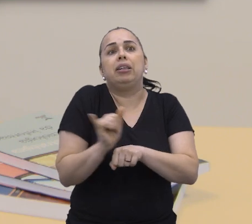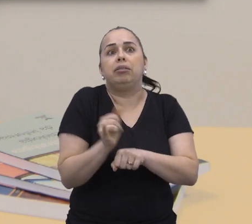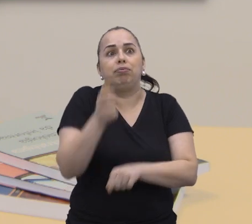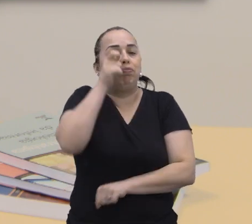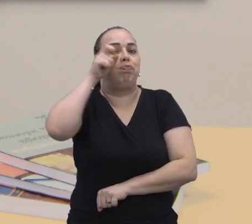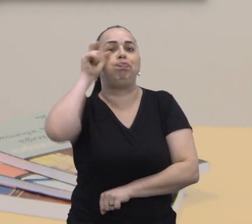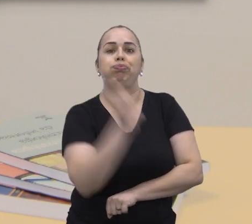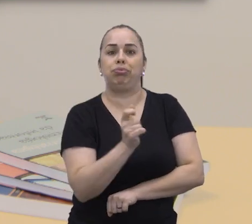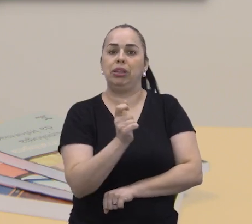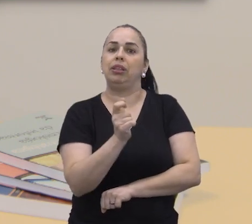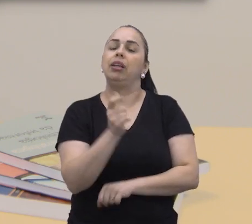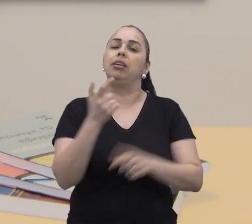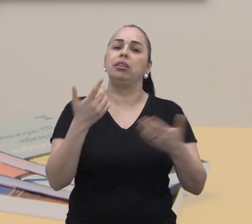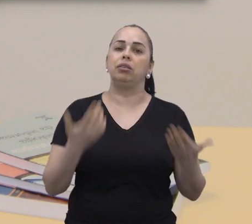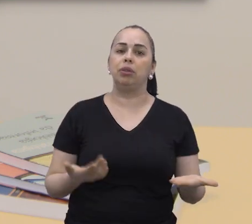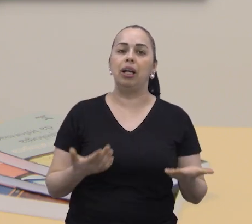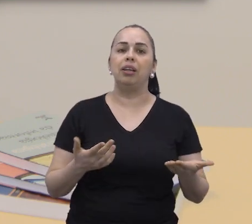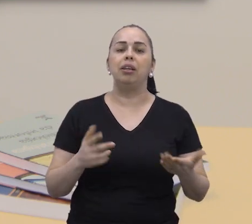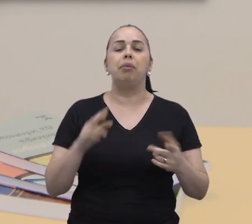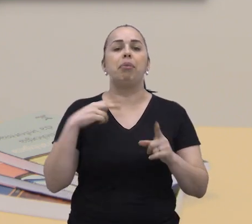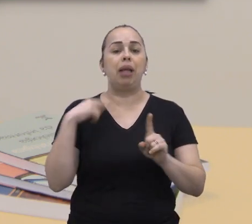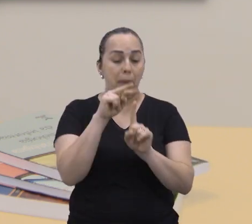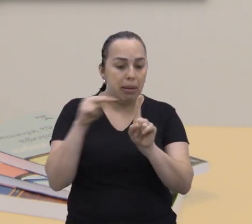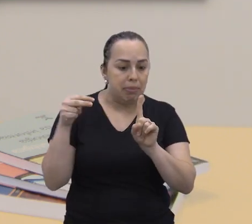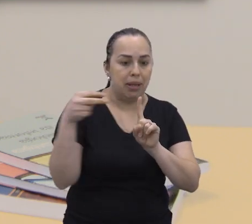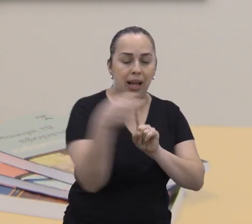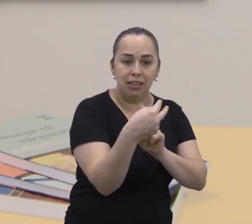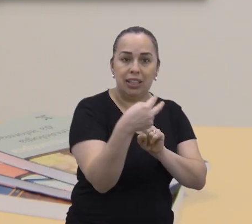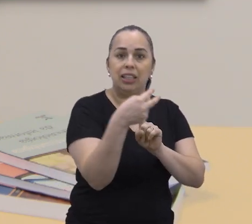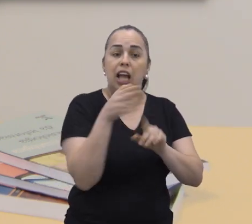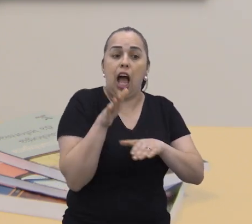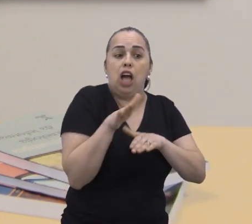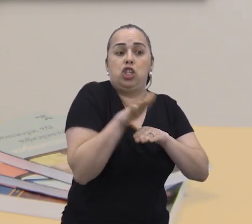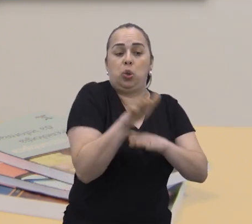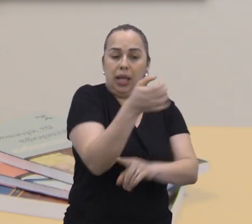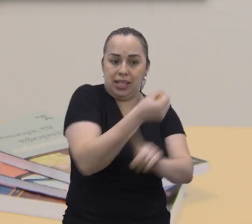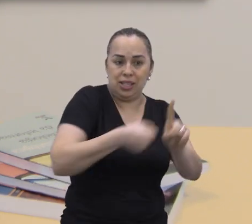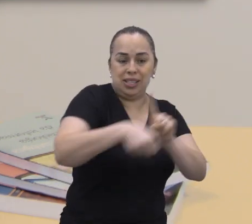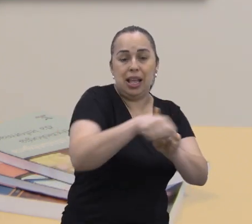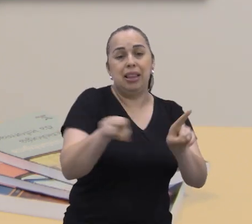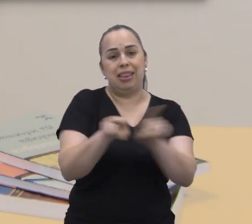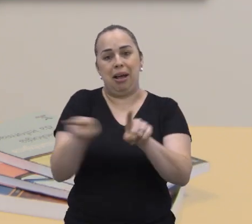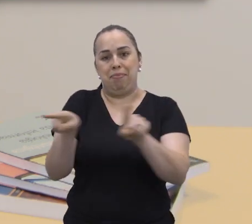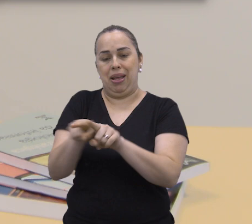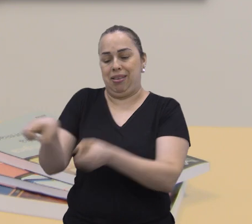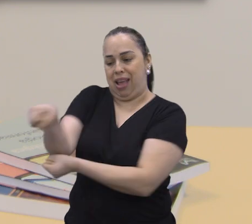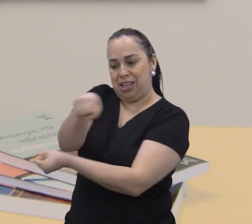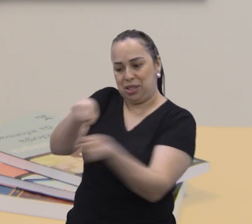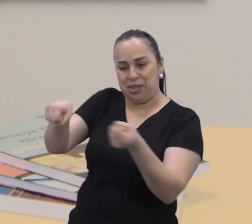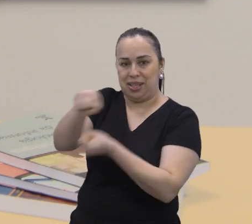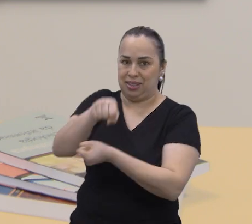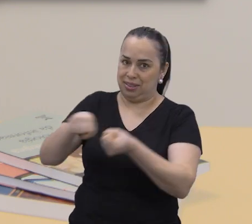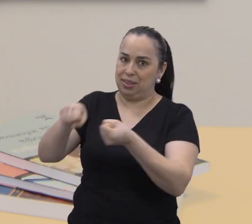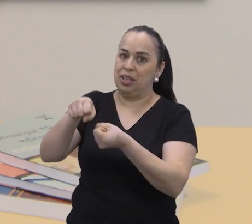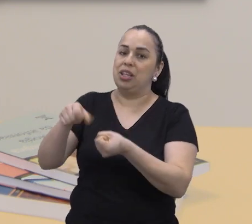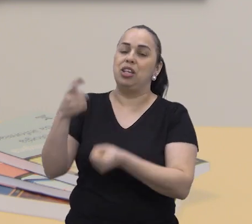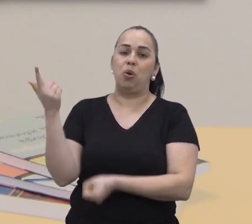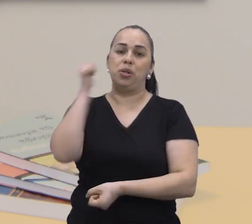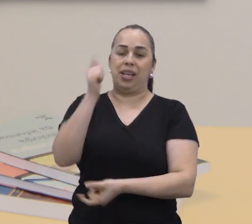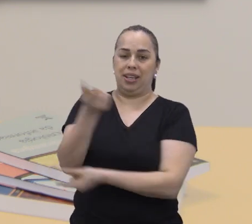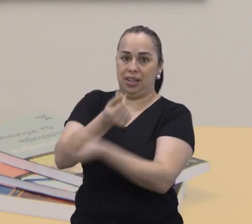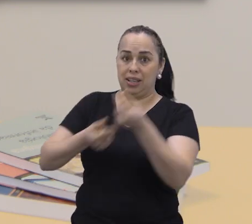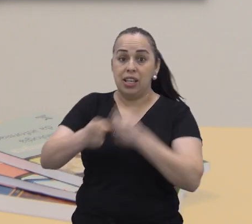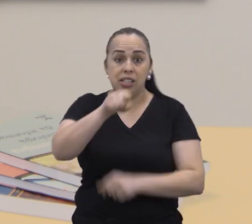veio interessantíssimo de negócio. Não só do ponto de vista social, ambiental, mas também é sustentável